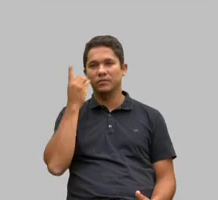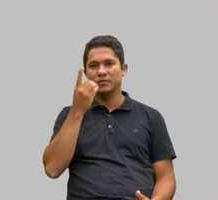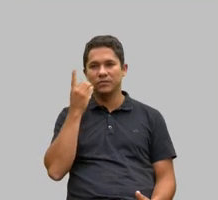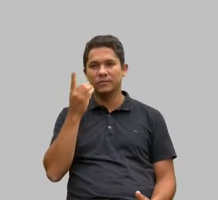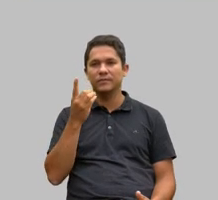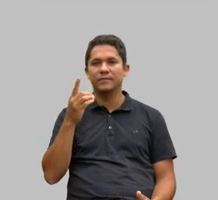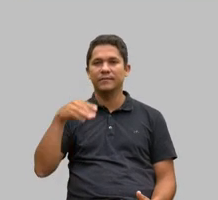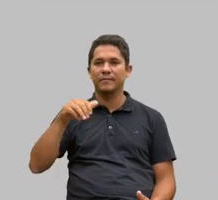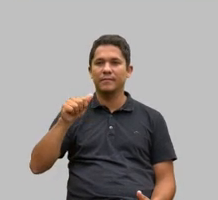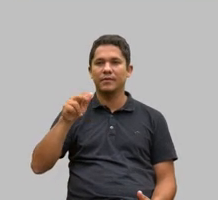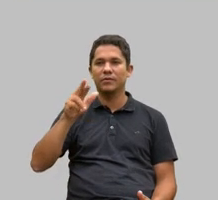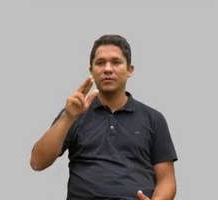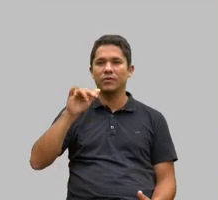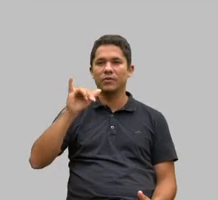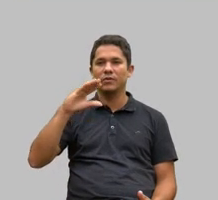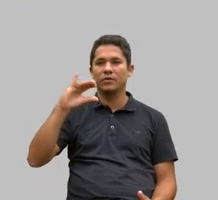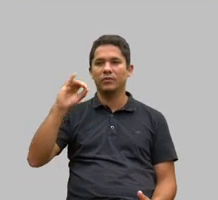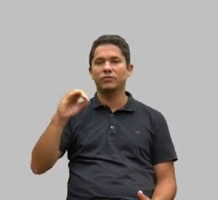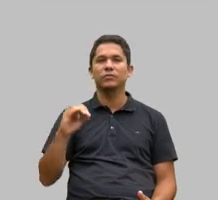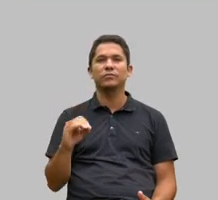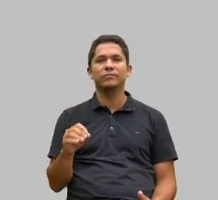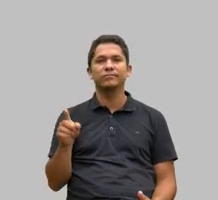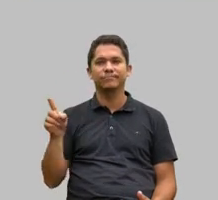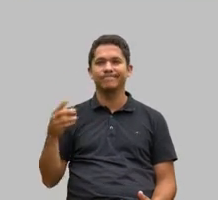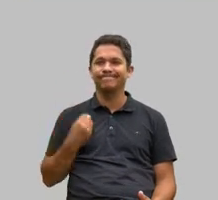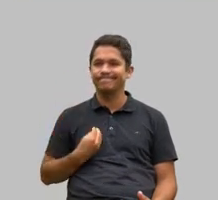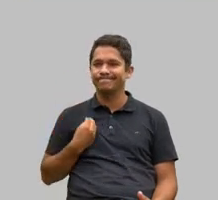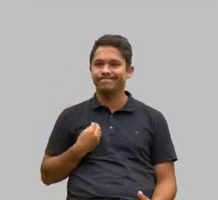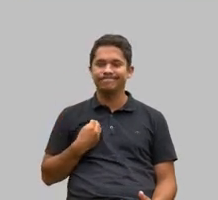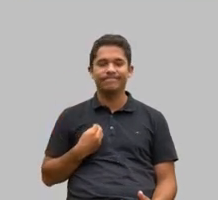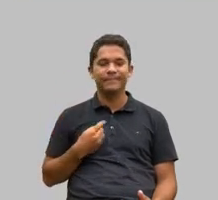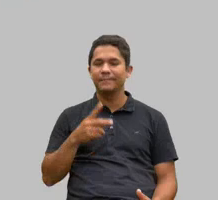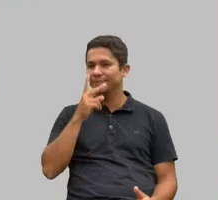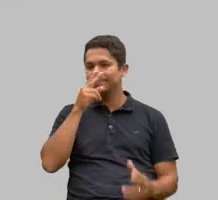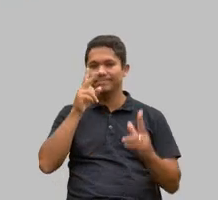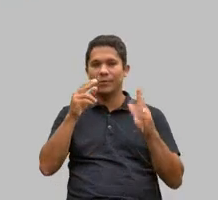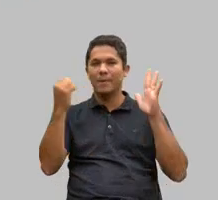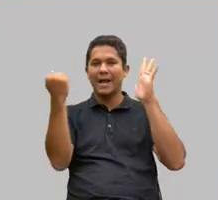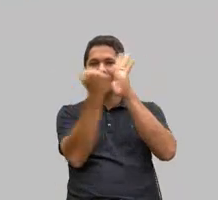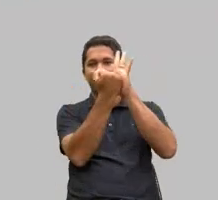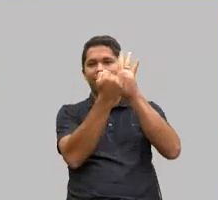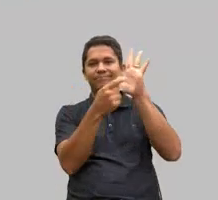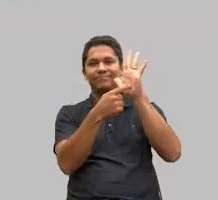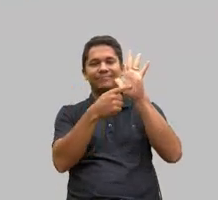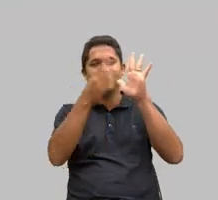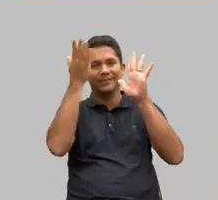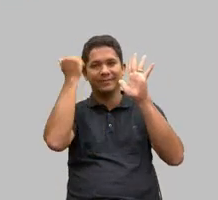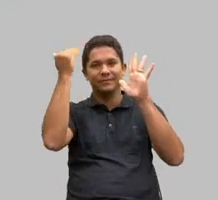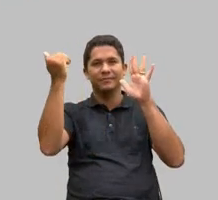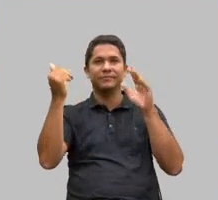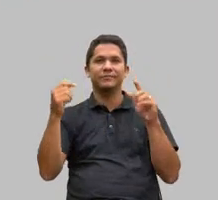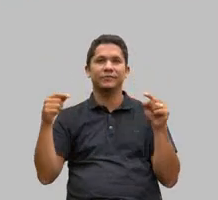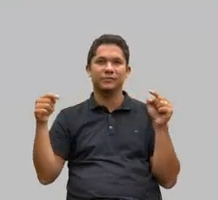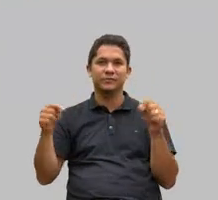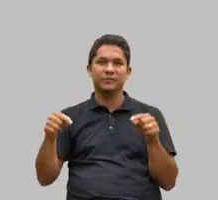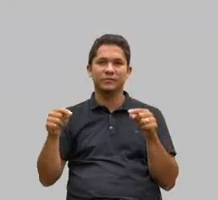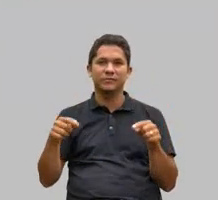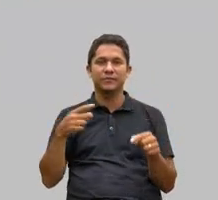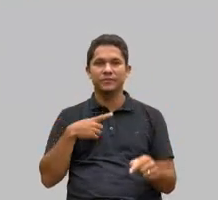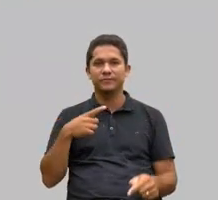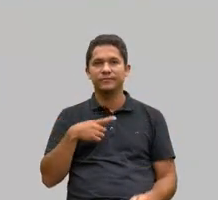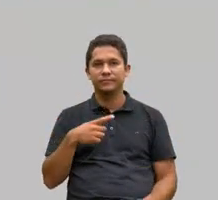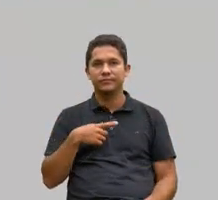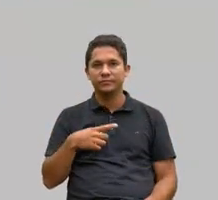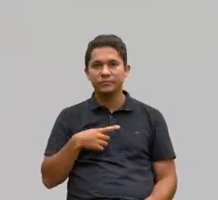uma presença marcante nessa casa e hoje ganhou aqui um presente também ao